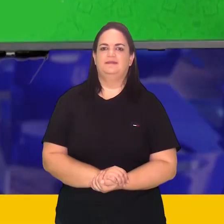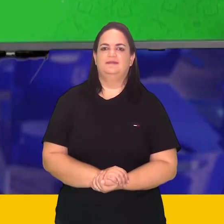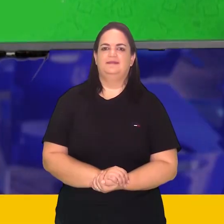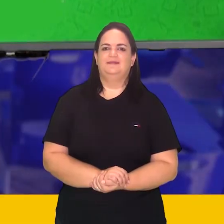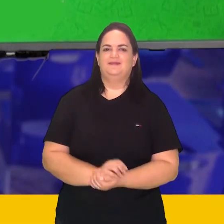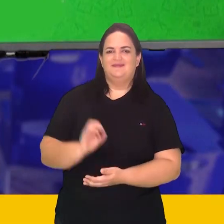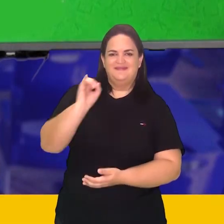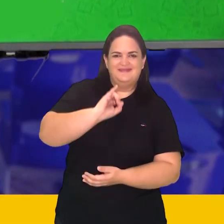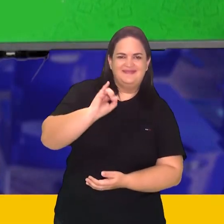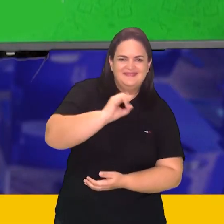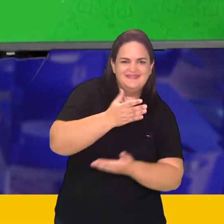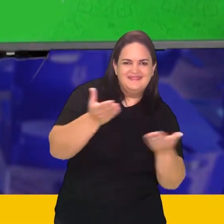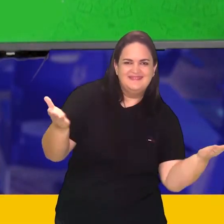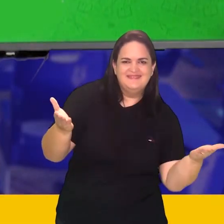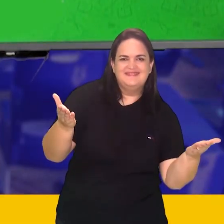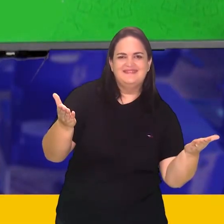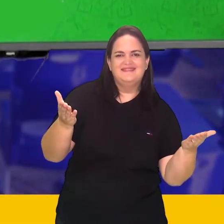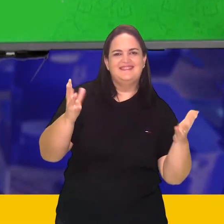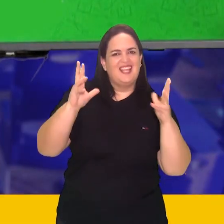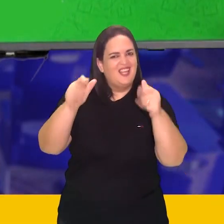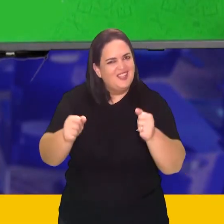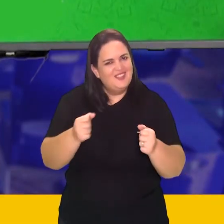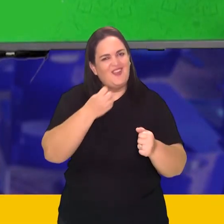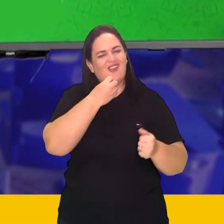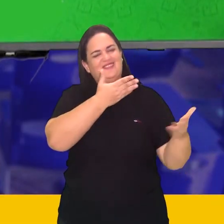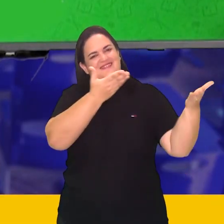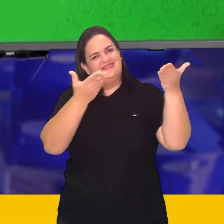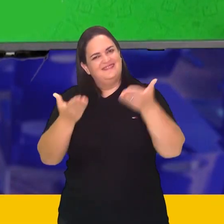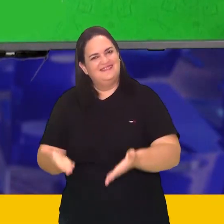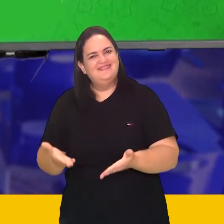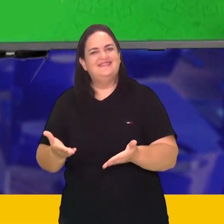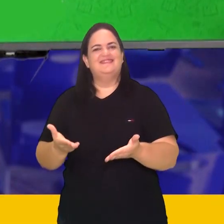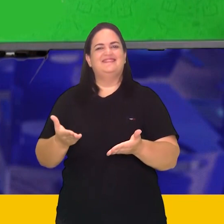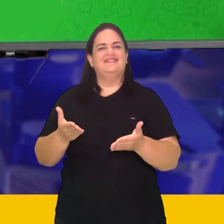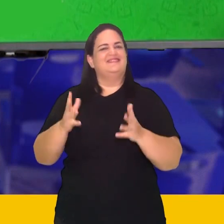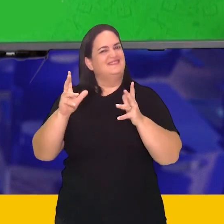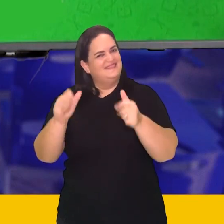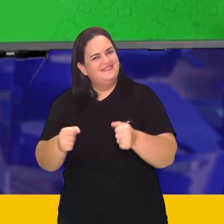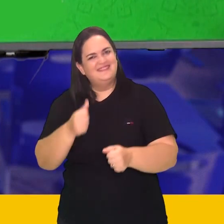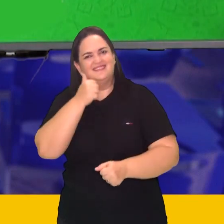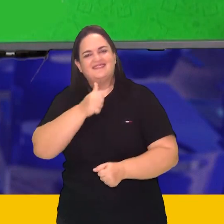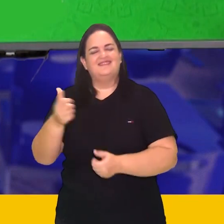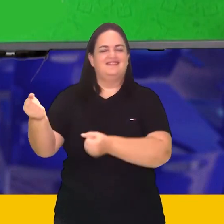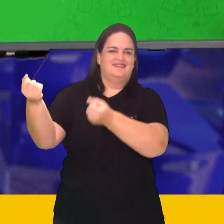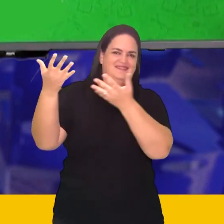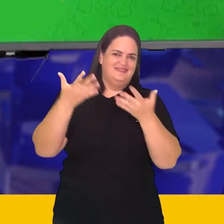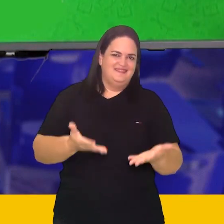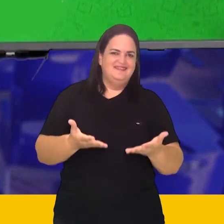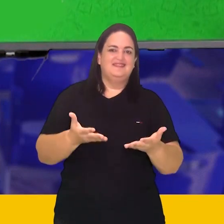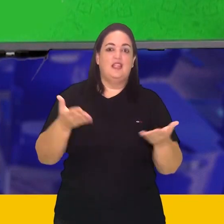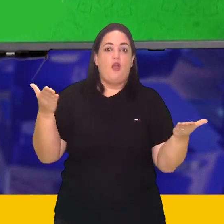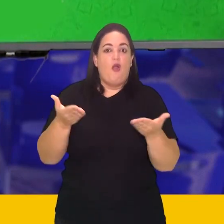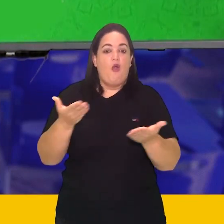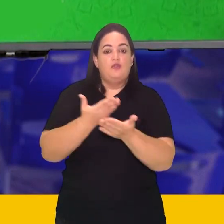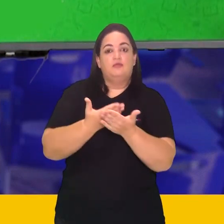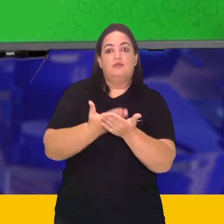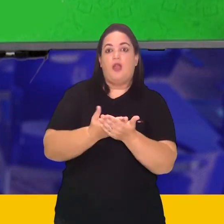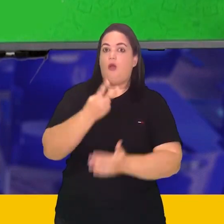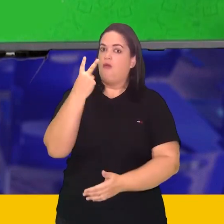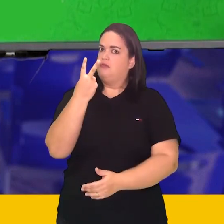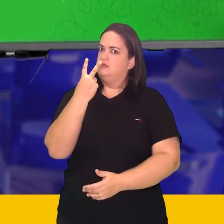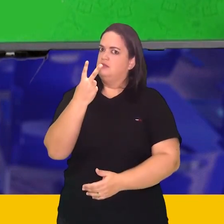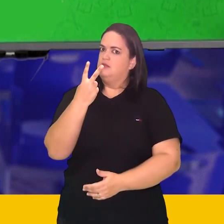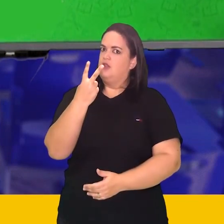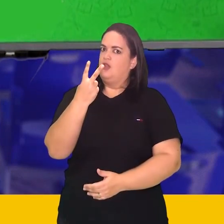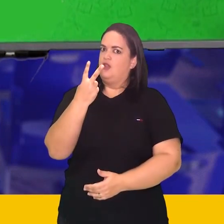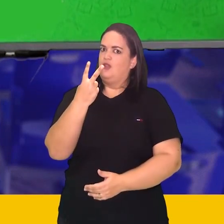Oi pessoal, sejam todos muito bem-vindos, todas muito bem-vindas. Essa é a aula 2 da